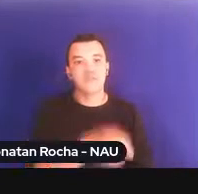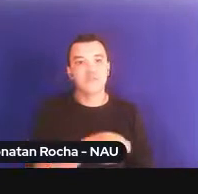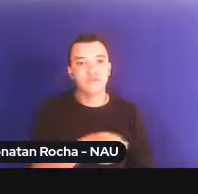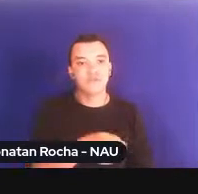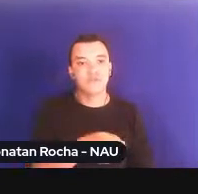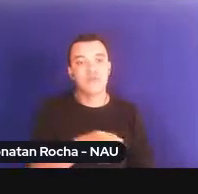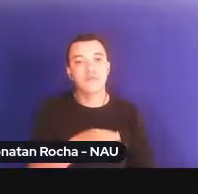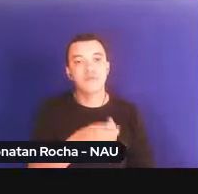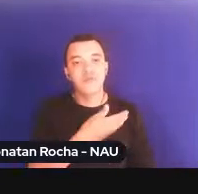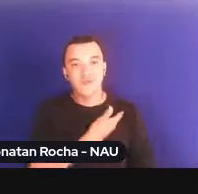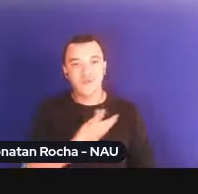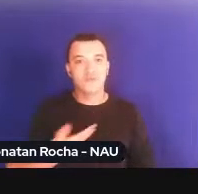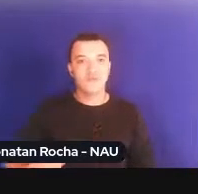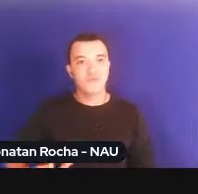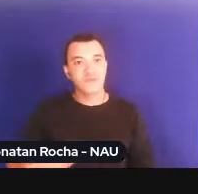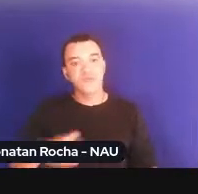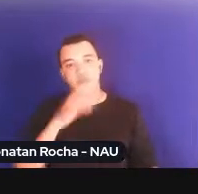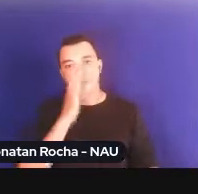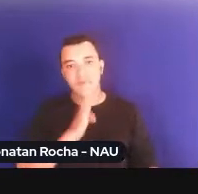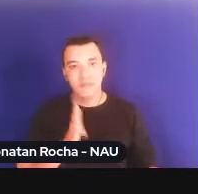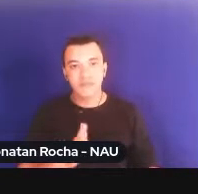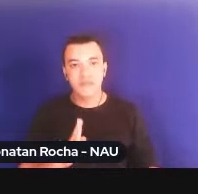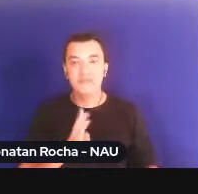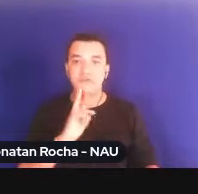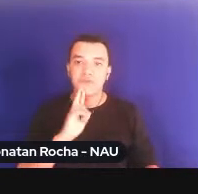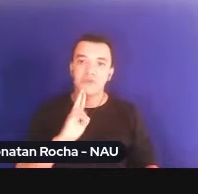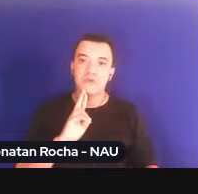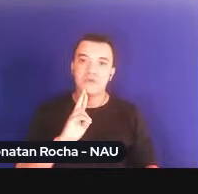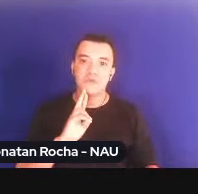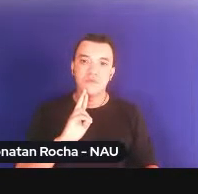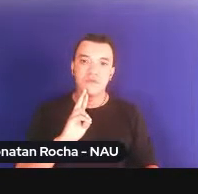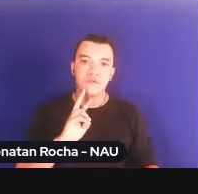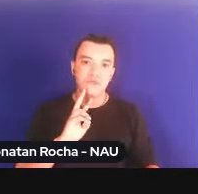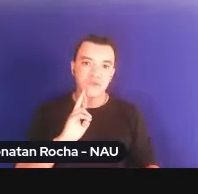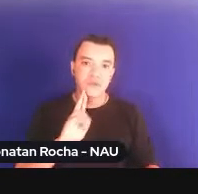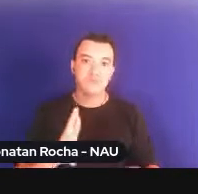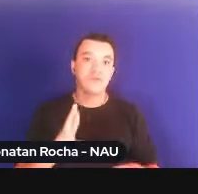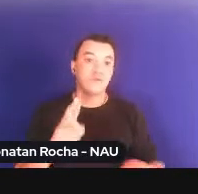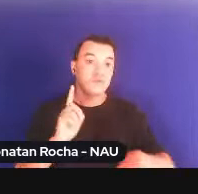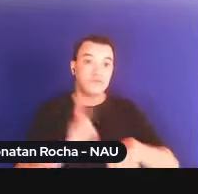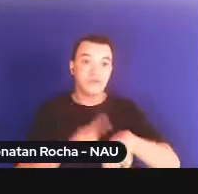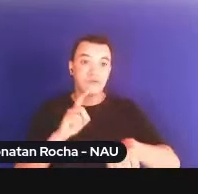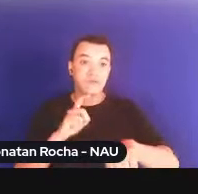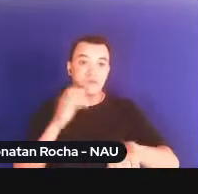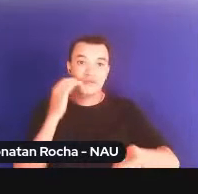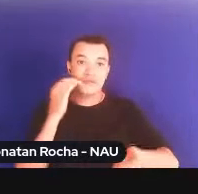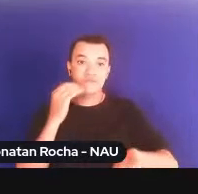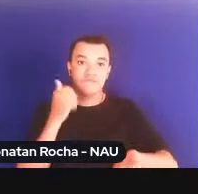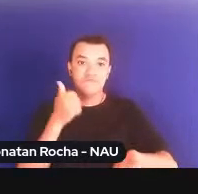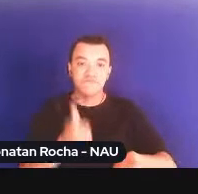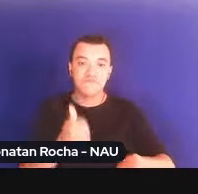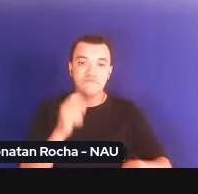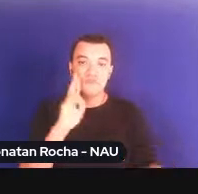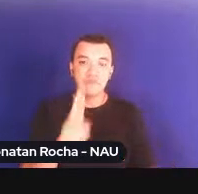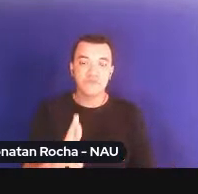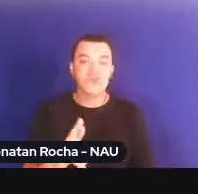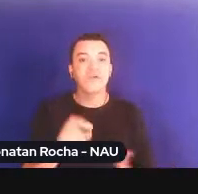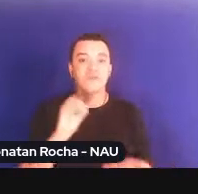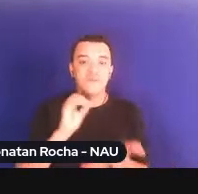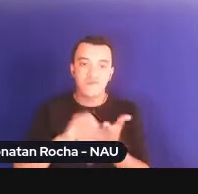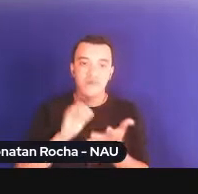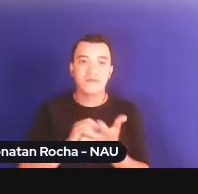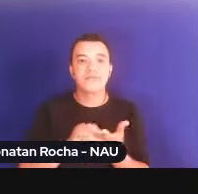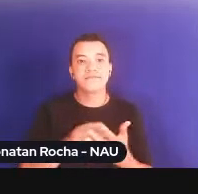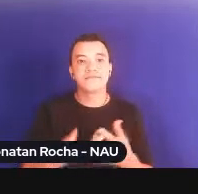Estado brasileiro não trouxe uma resposta em tempo hábil àquela violação de direitos. O problema para a